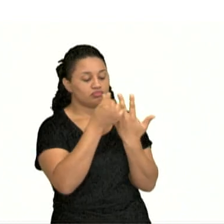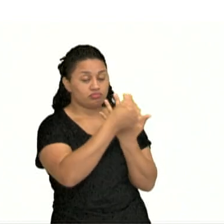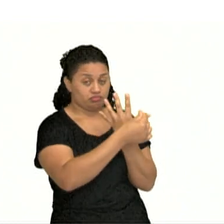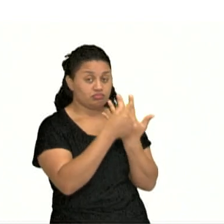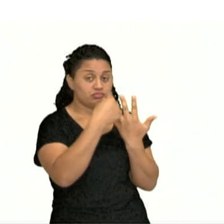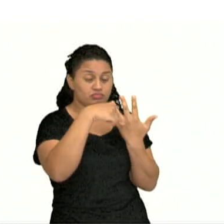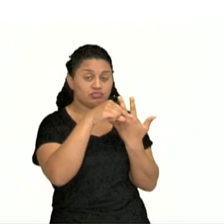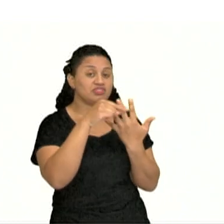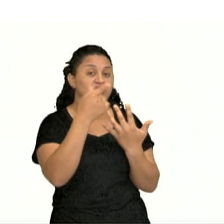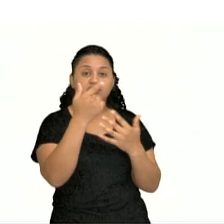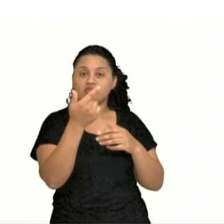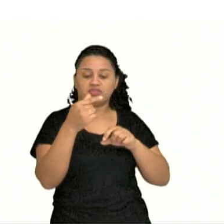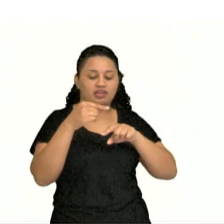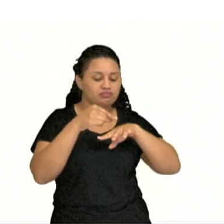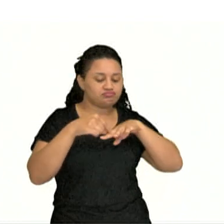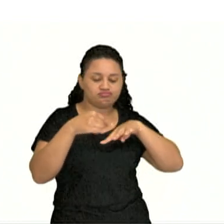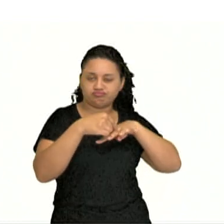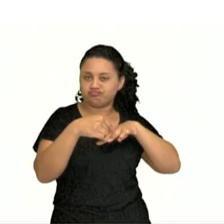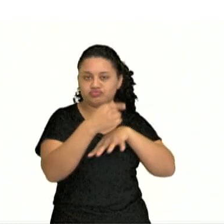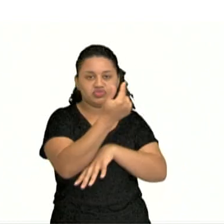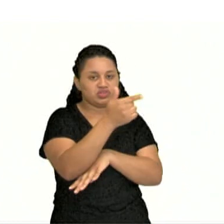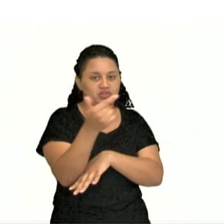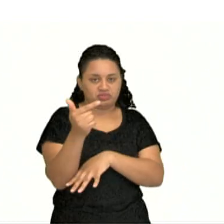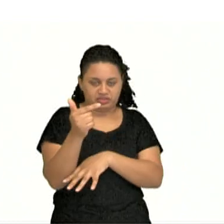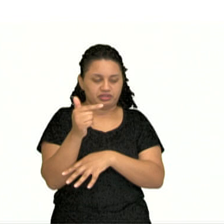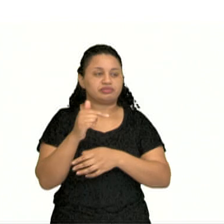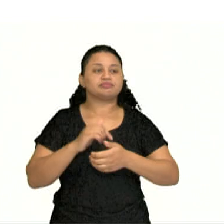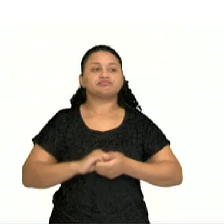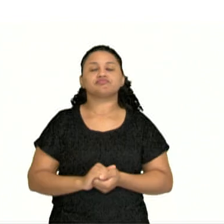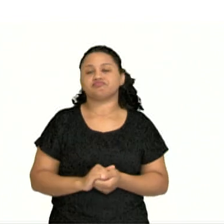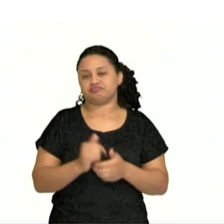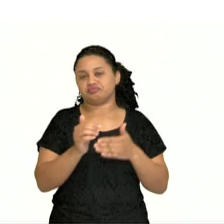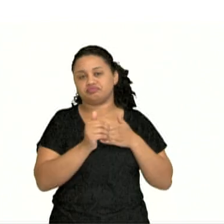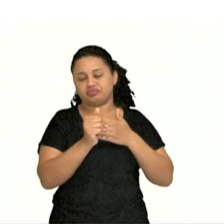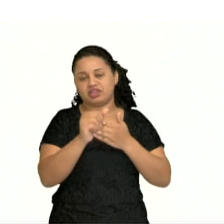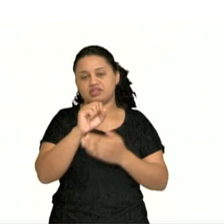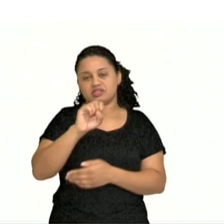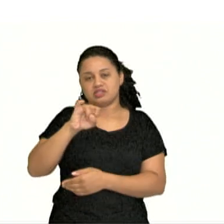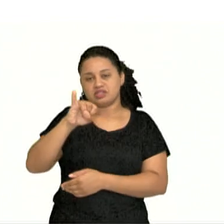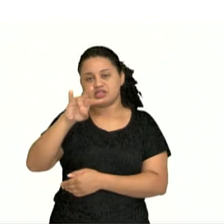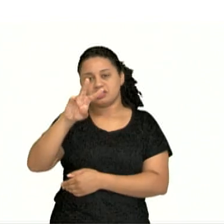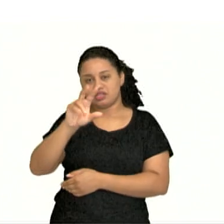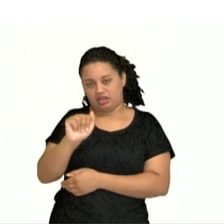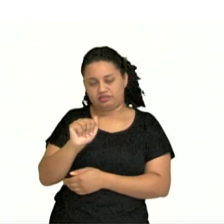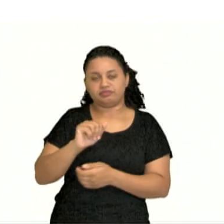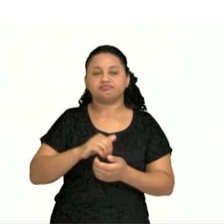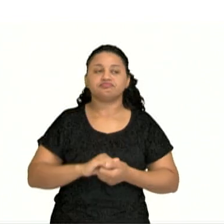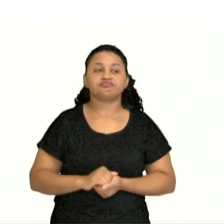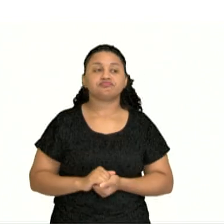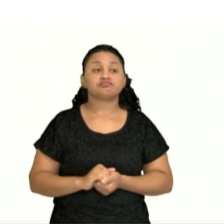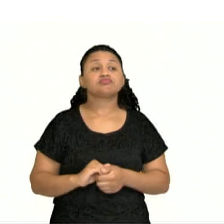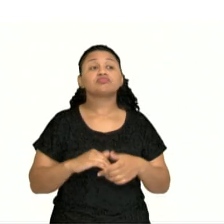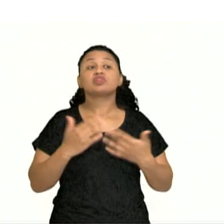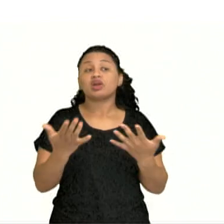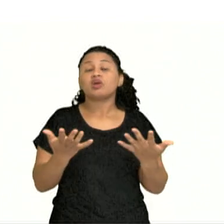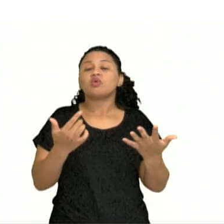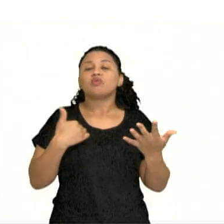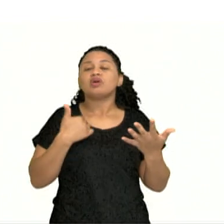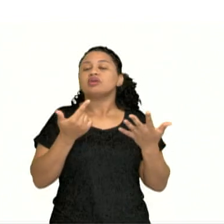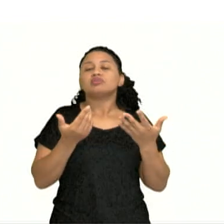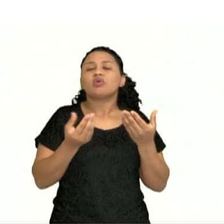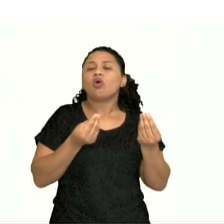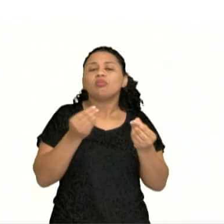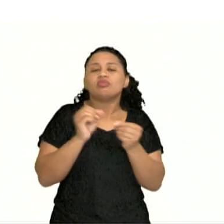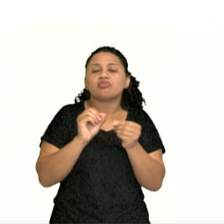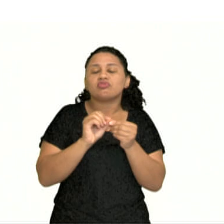avasculares, não têm tecidos condutores de seiva bruta e nem seiva elaborada. E como que é essa condução?